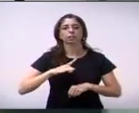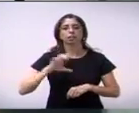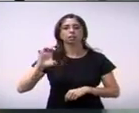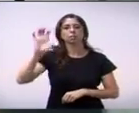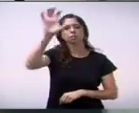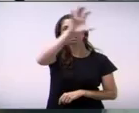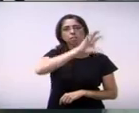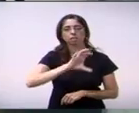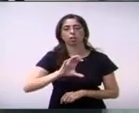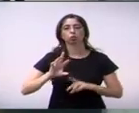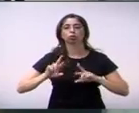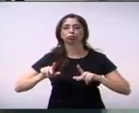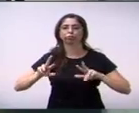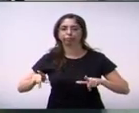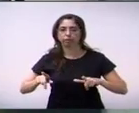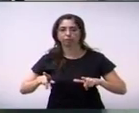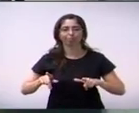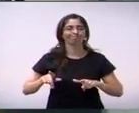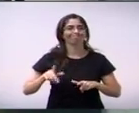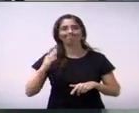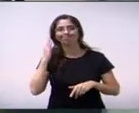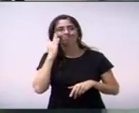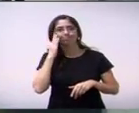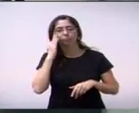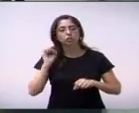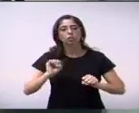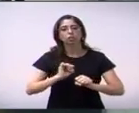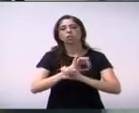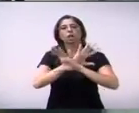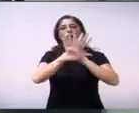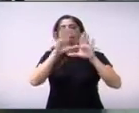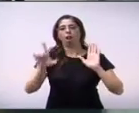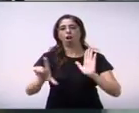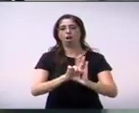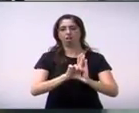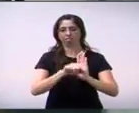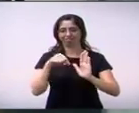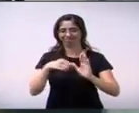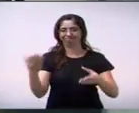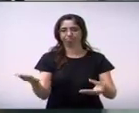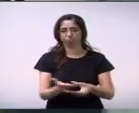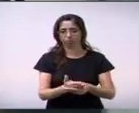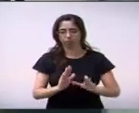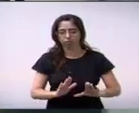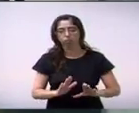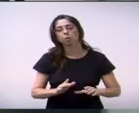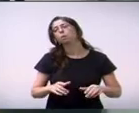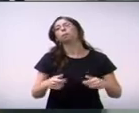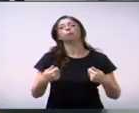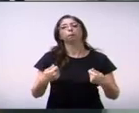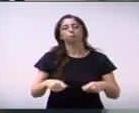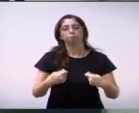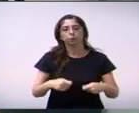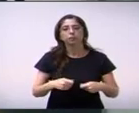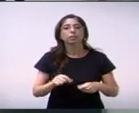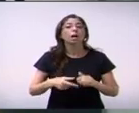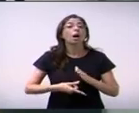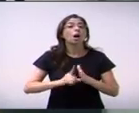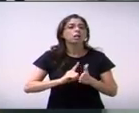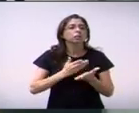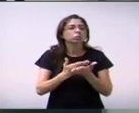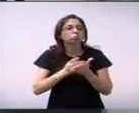indicação embrionária. Então, na verdade, obviamente, eu entrego agora esse estudo às profissionais para que a gente